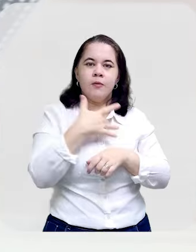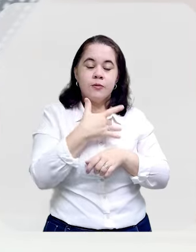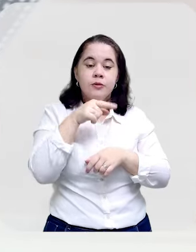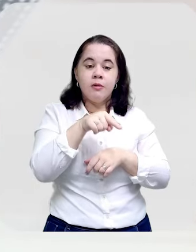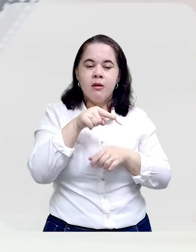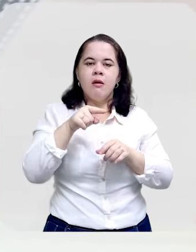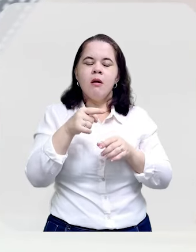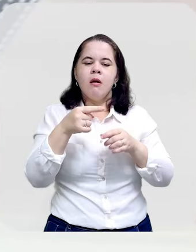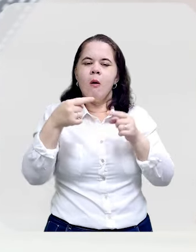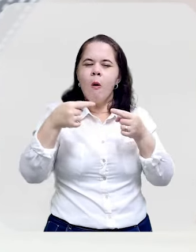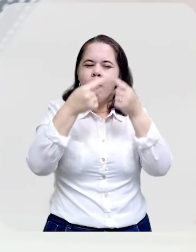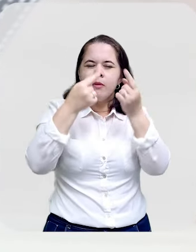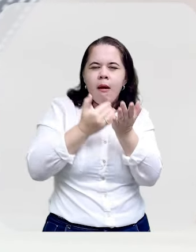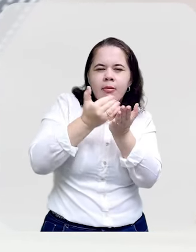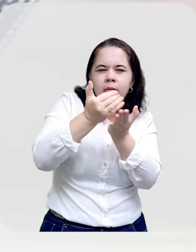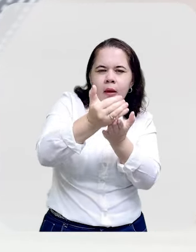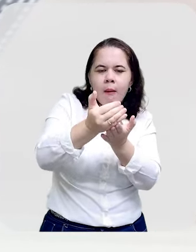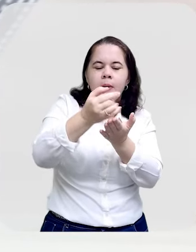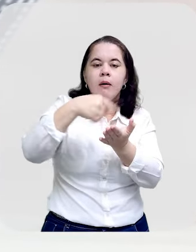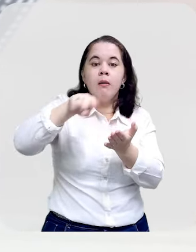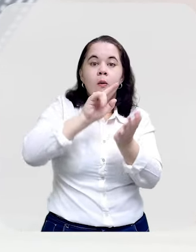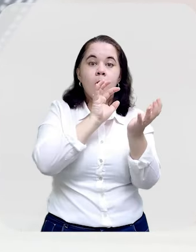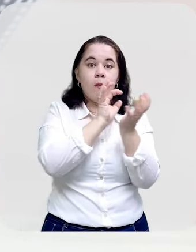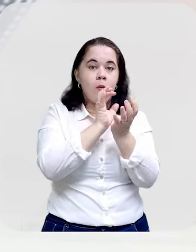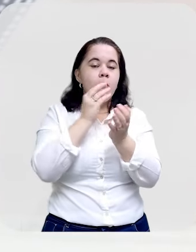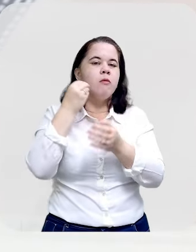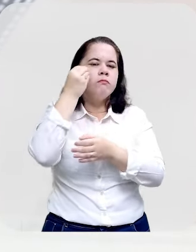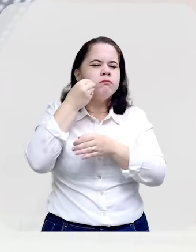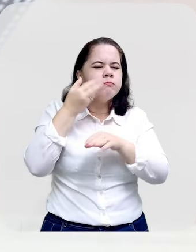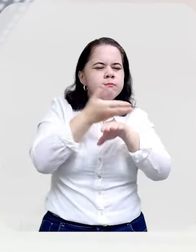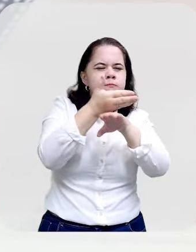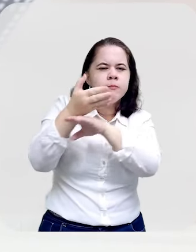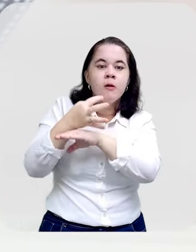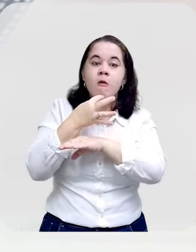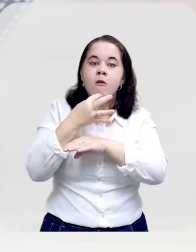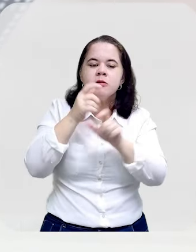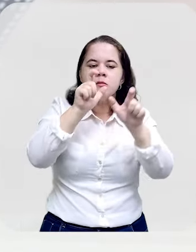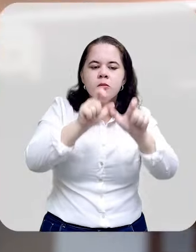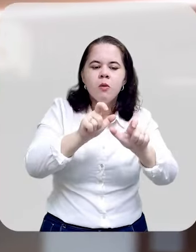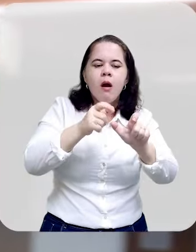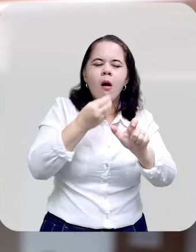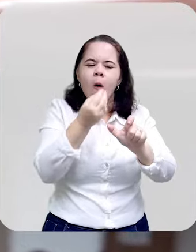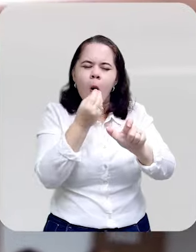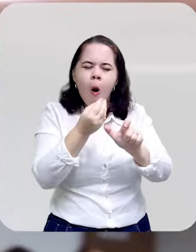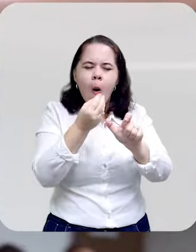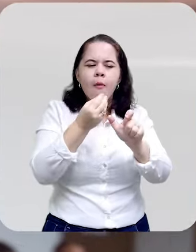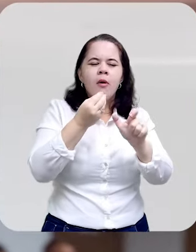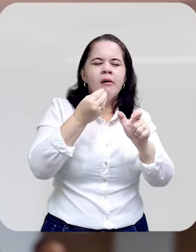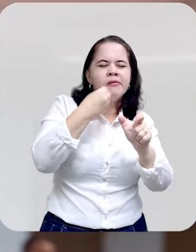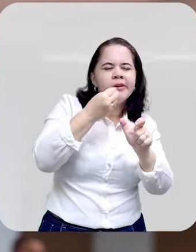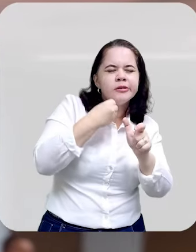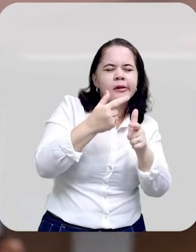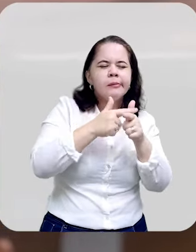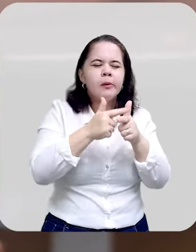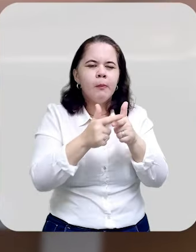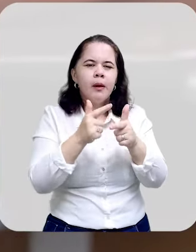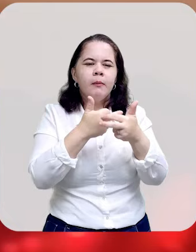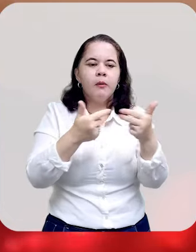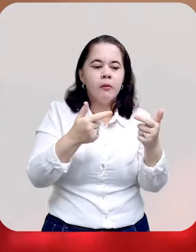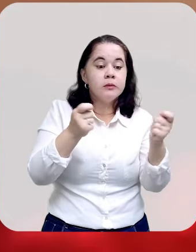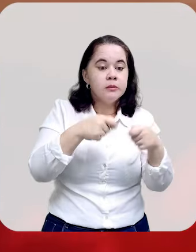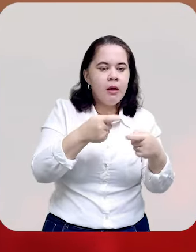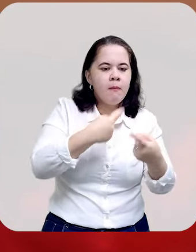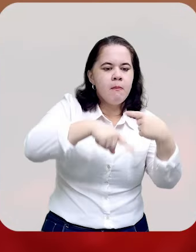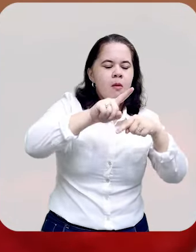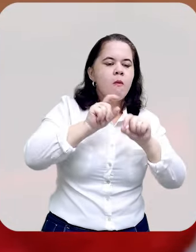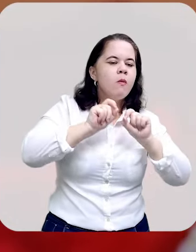etapa do processo formativo na qual os residentes estudam os locais que estão atuando. A partir das potencialidades e